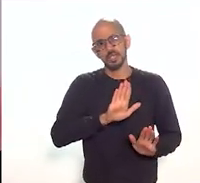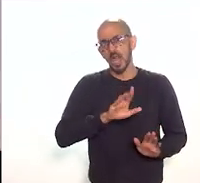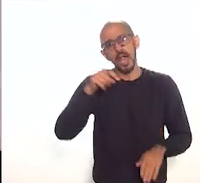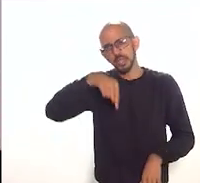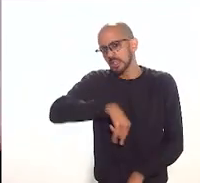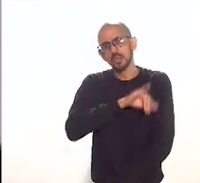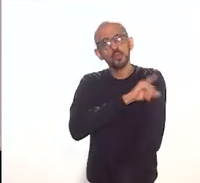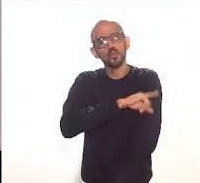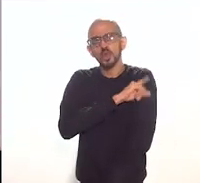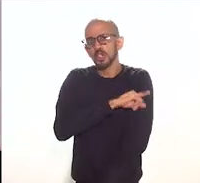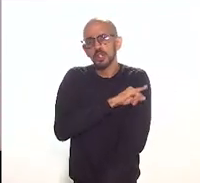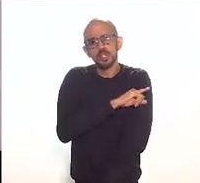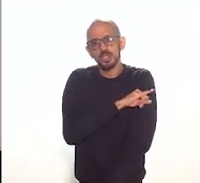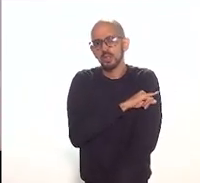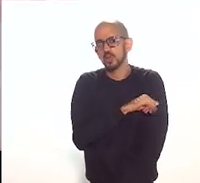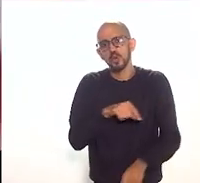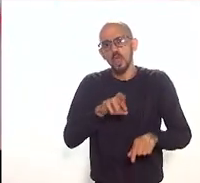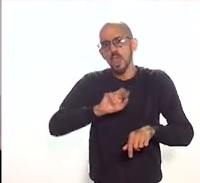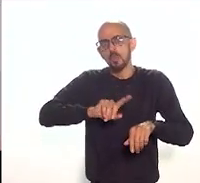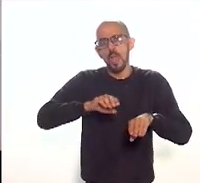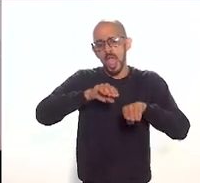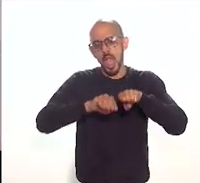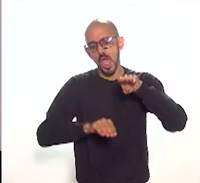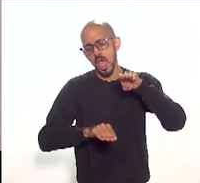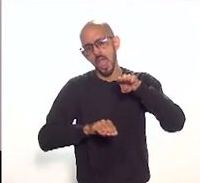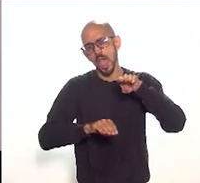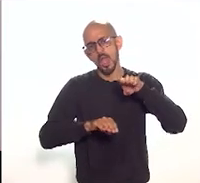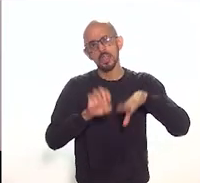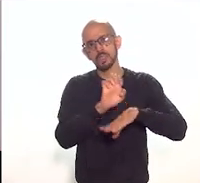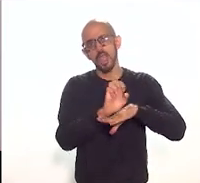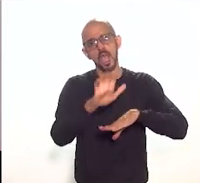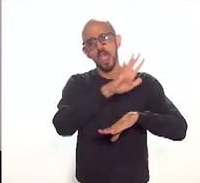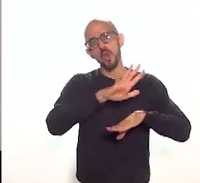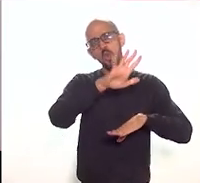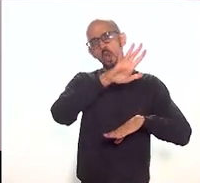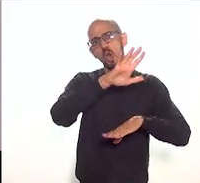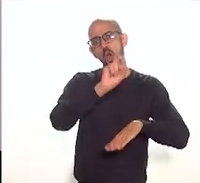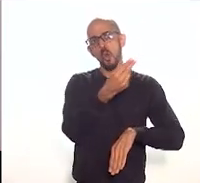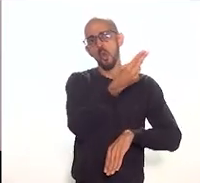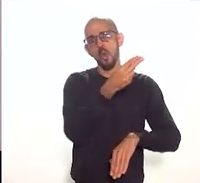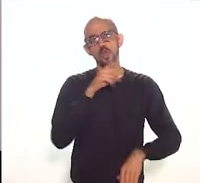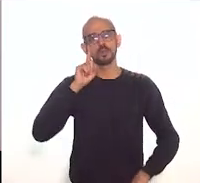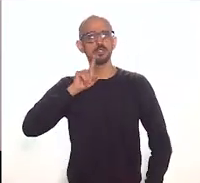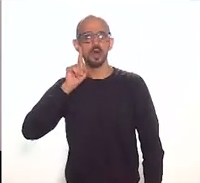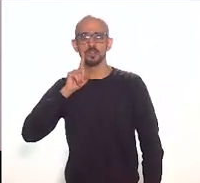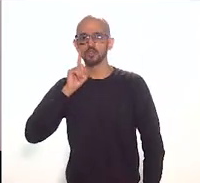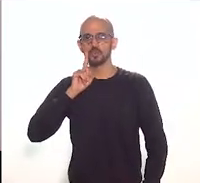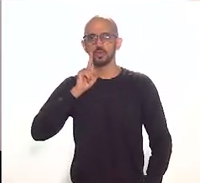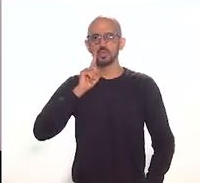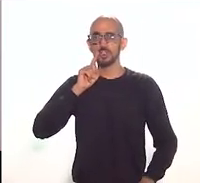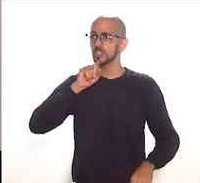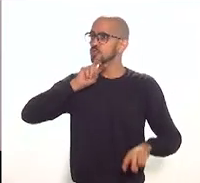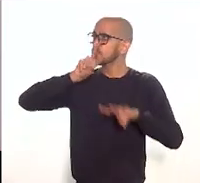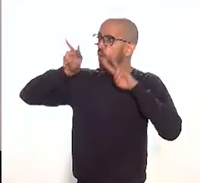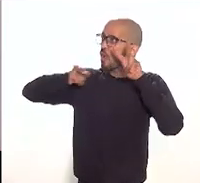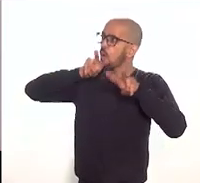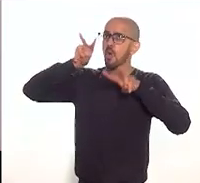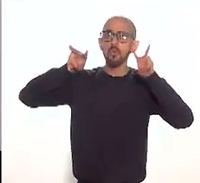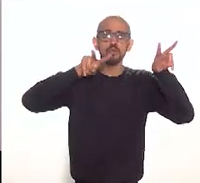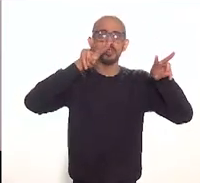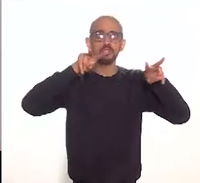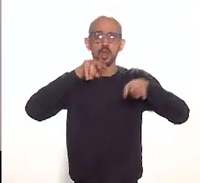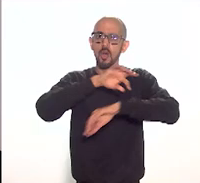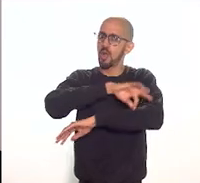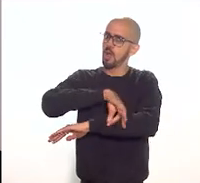a nenhuma cidade seja da Europa ou dos Estados Unidos ou de qualquer parte do mundo em termos de paisagem cultural urbana